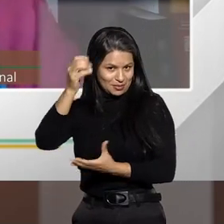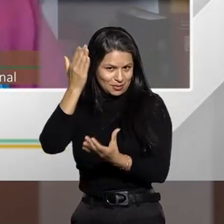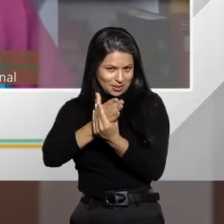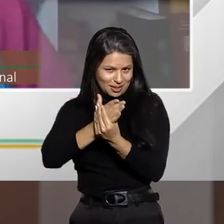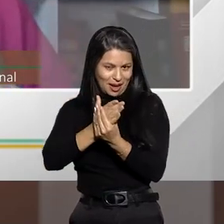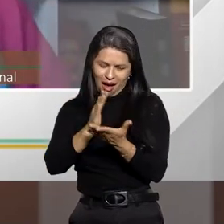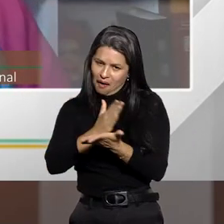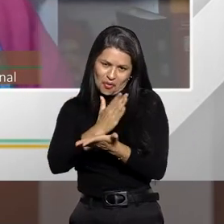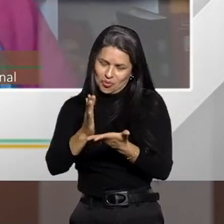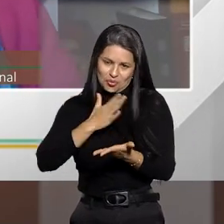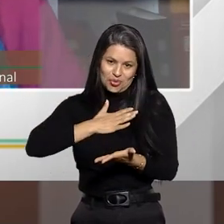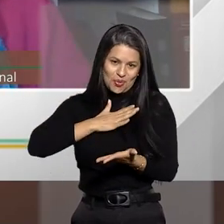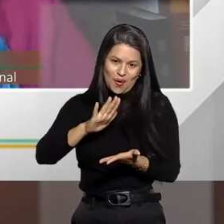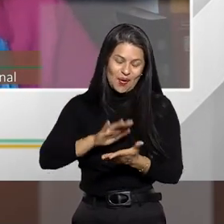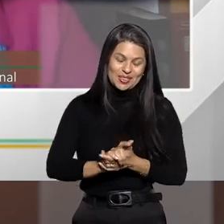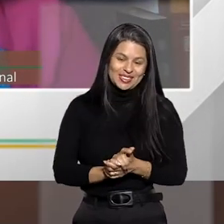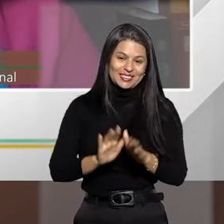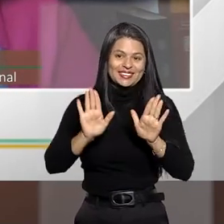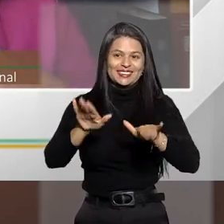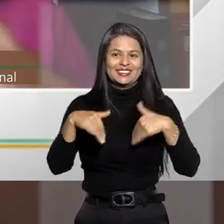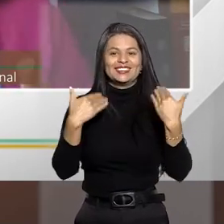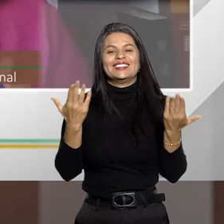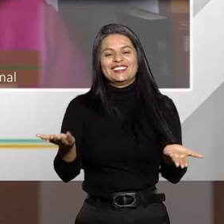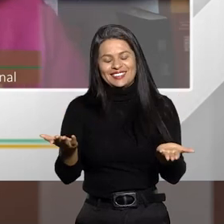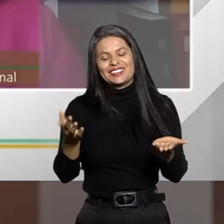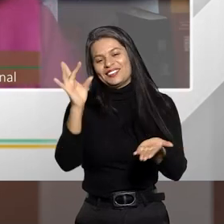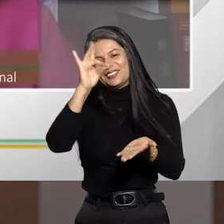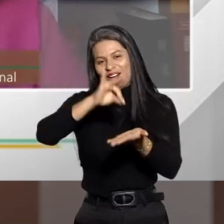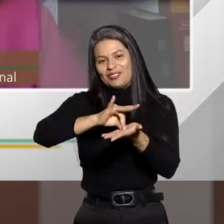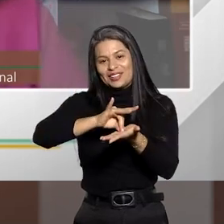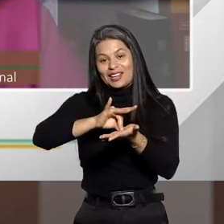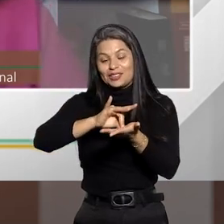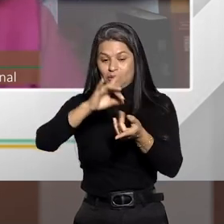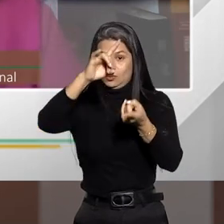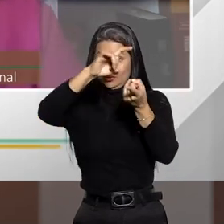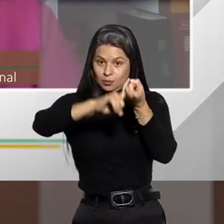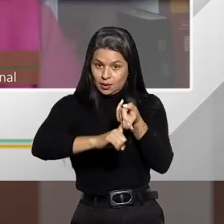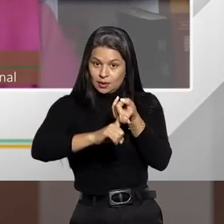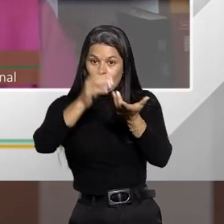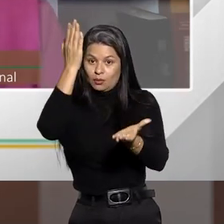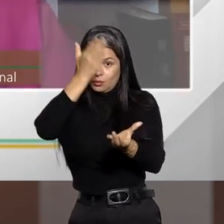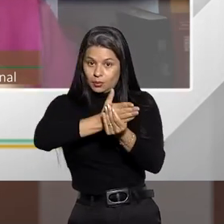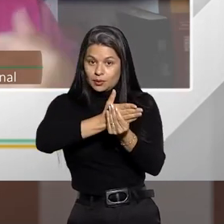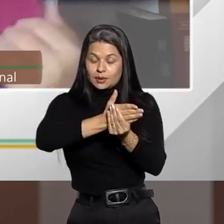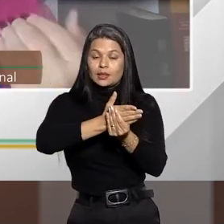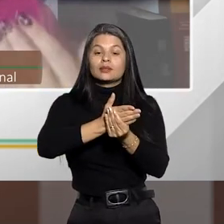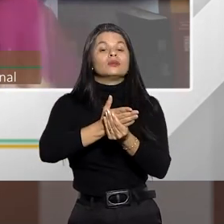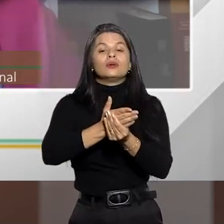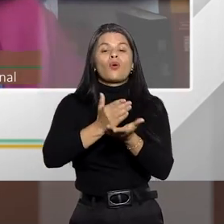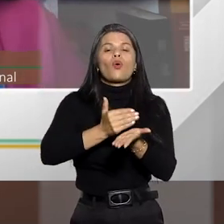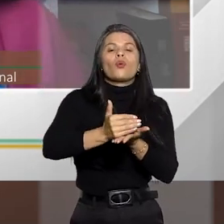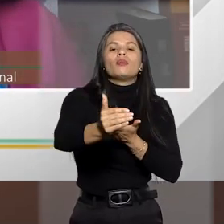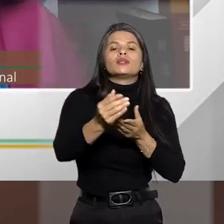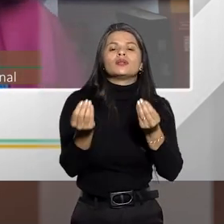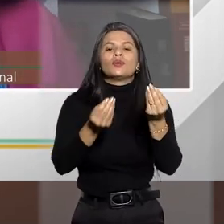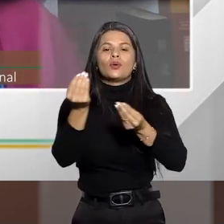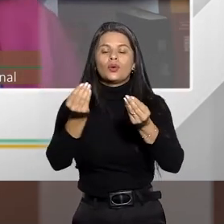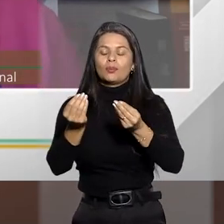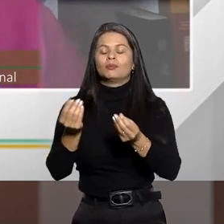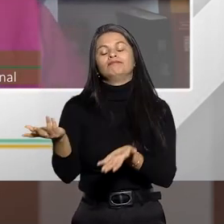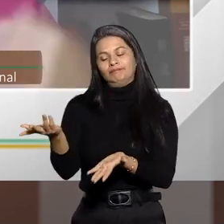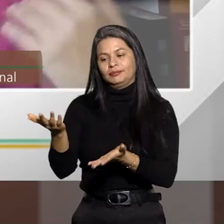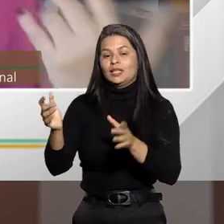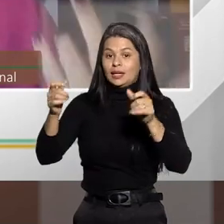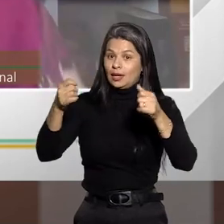gostam muito desse nome. Então, na verdade, a suspensão condicional do processo, ela surge junto com a transação penal,